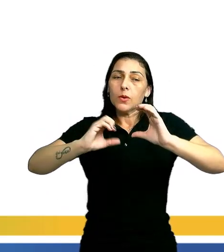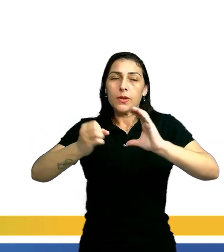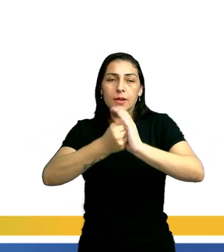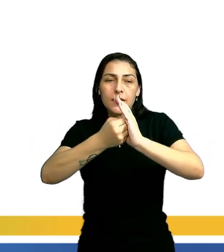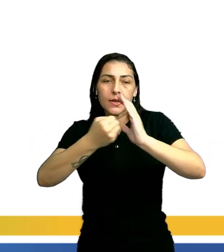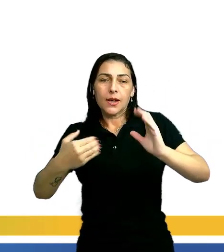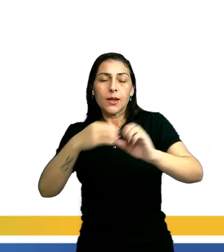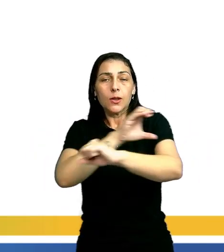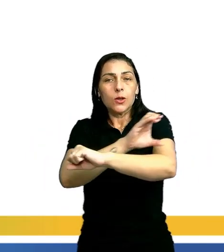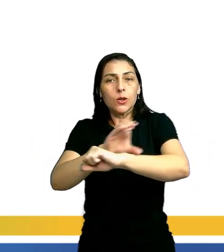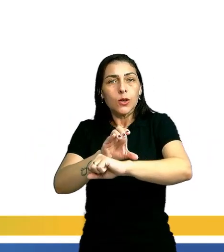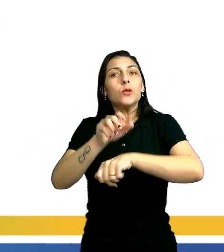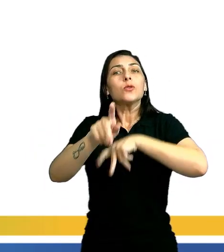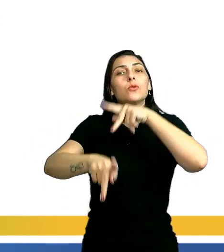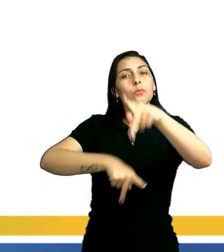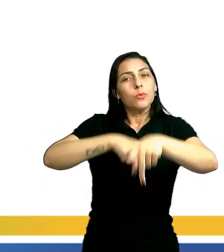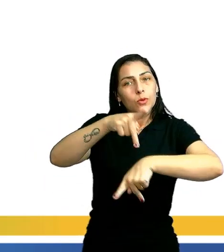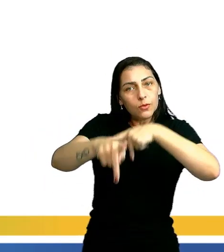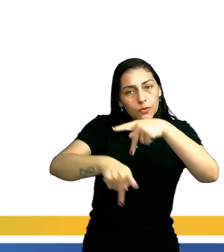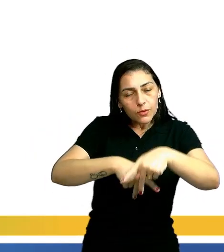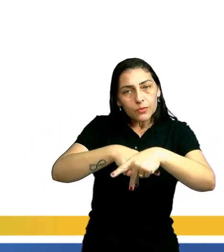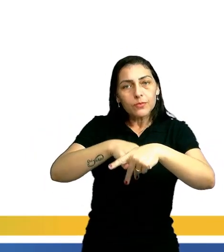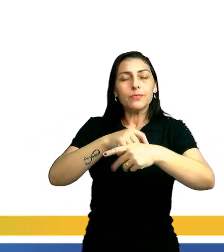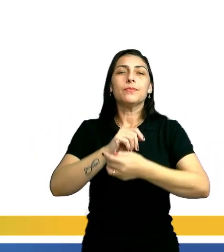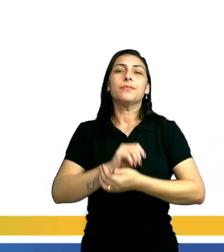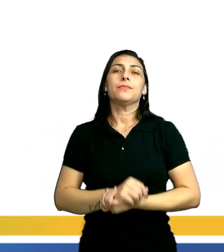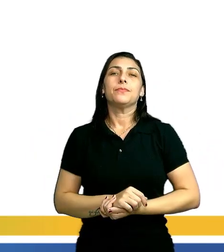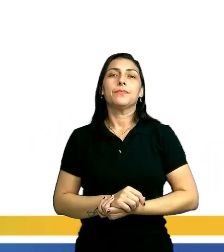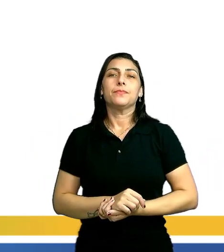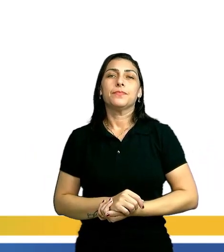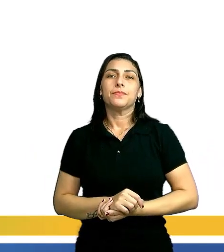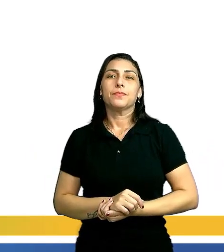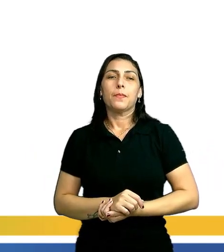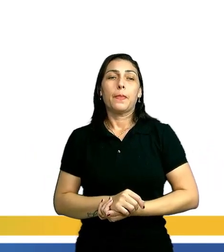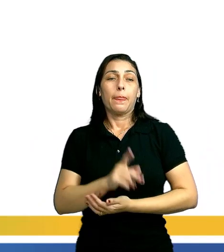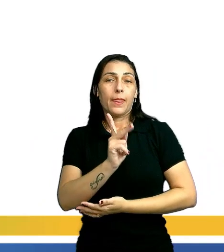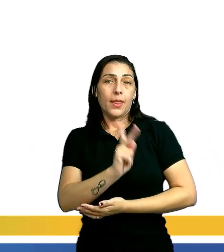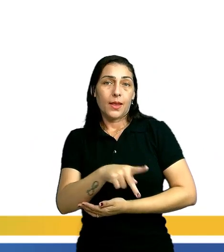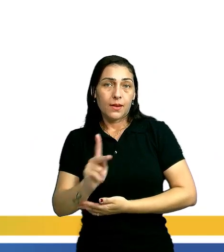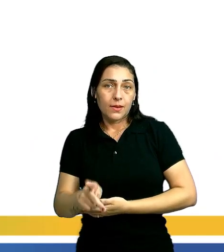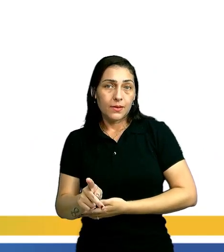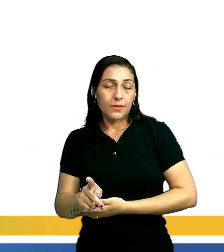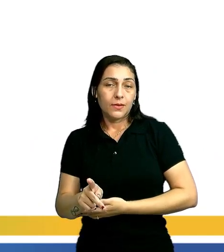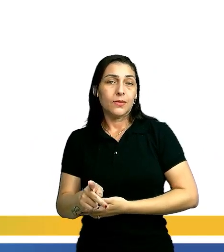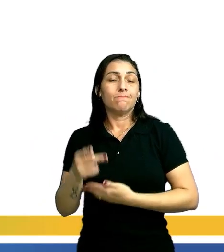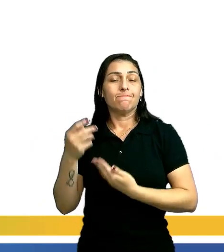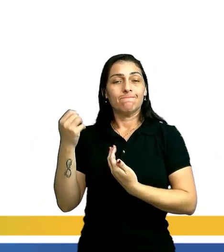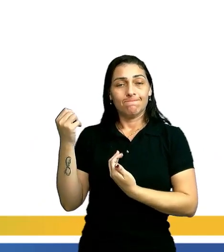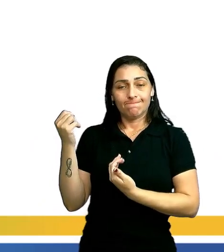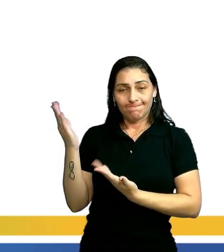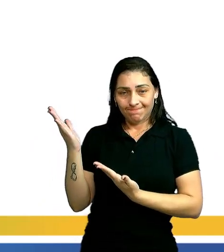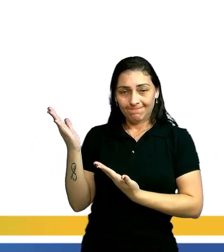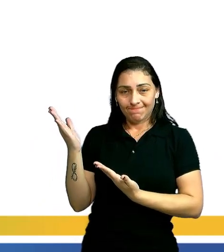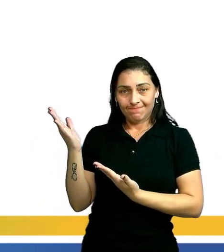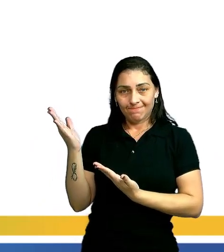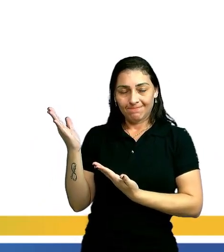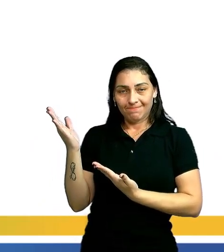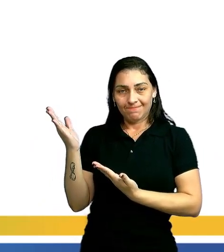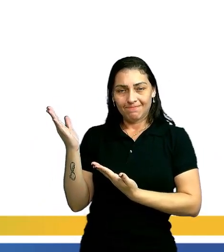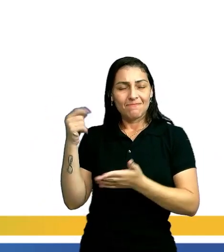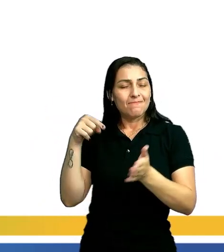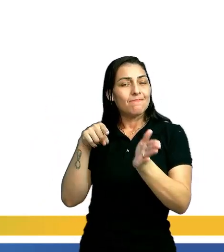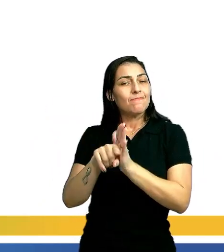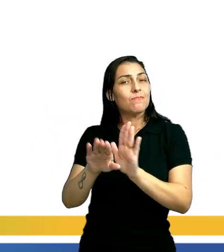comunicações e características culturais de um povo. O professor deu spoiler, mas, deixa eu lhe